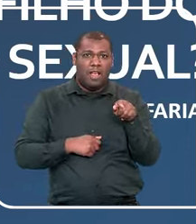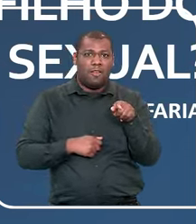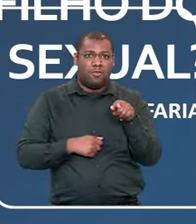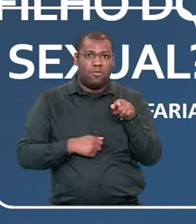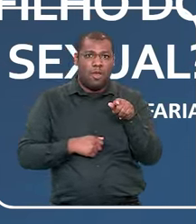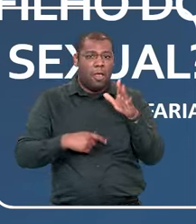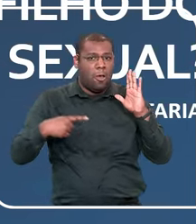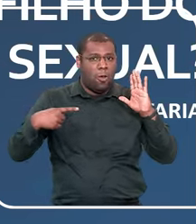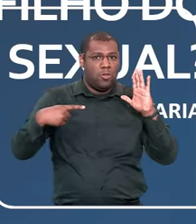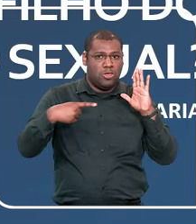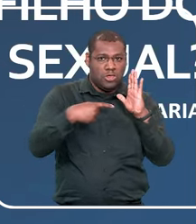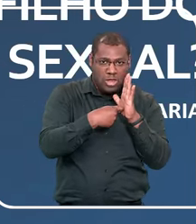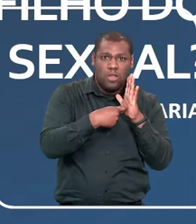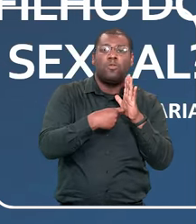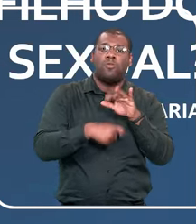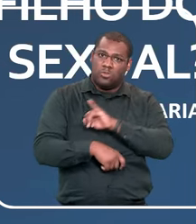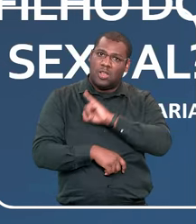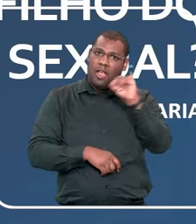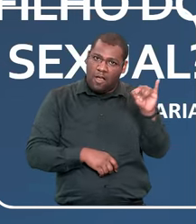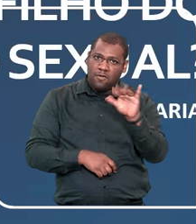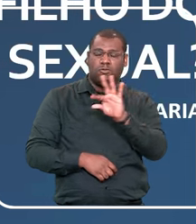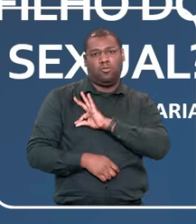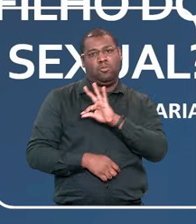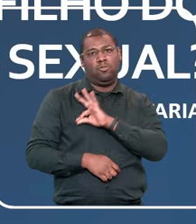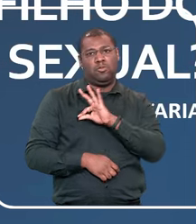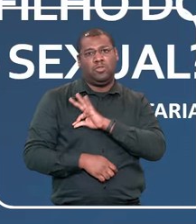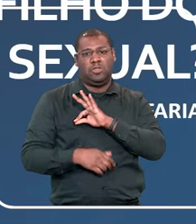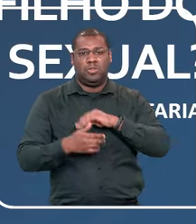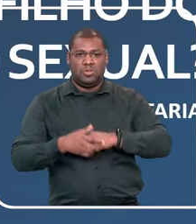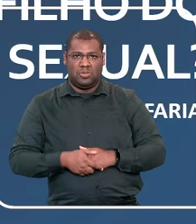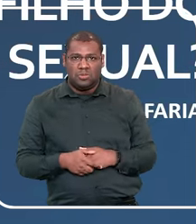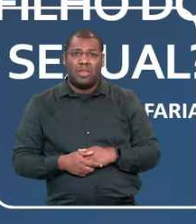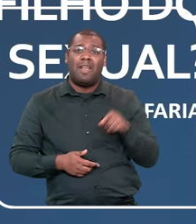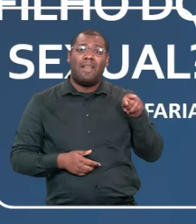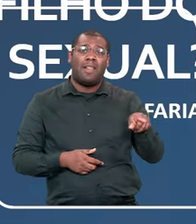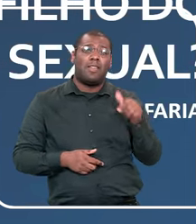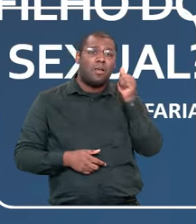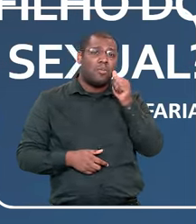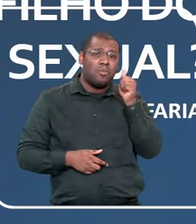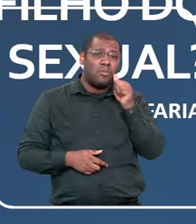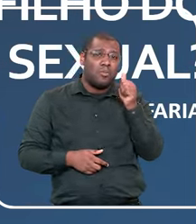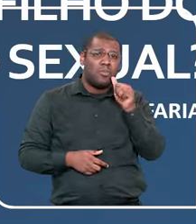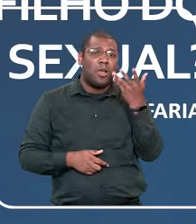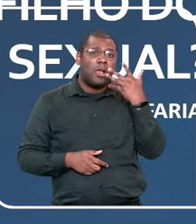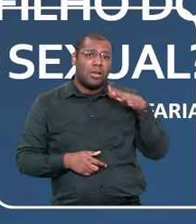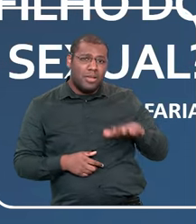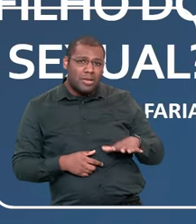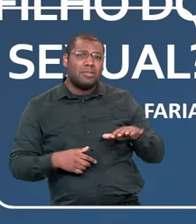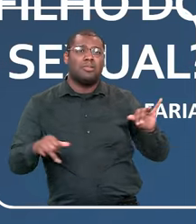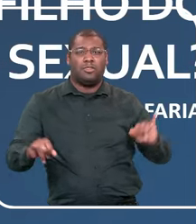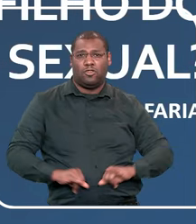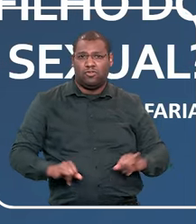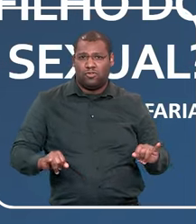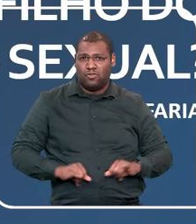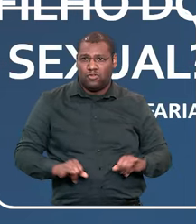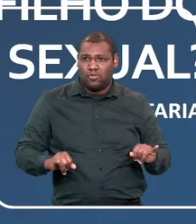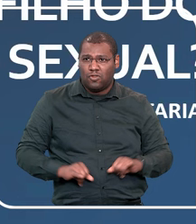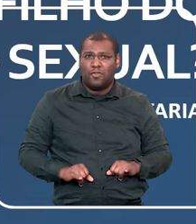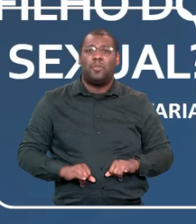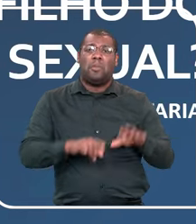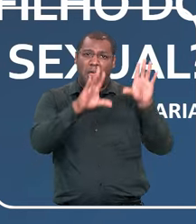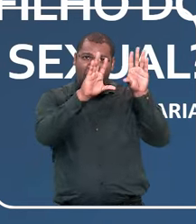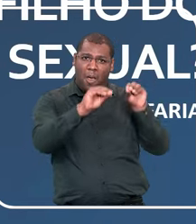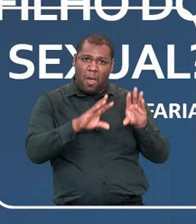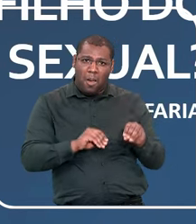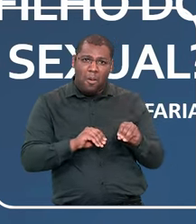escola, nem para a mãe, nem para a sua rede de apoio. E quando eu tive que acompanhar essa criança ao IML,